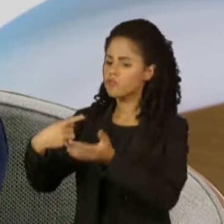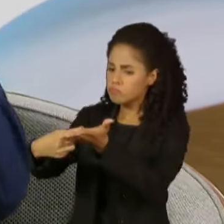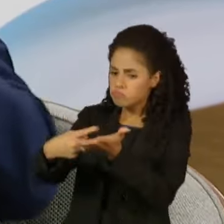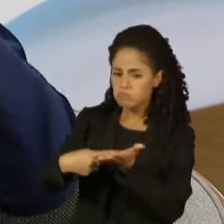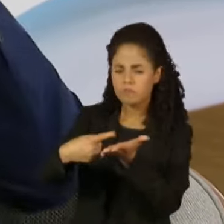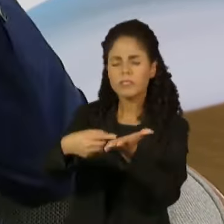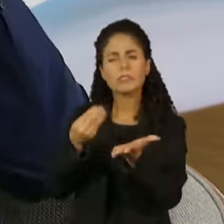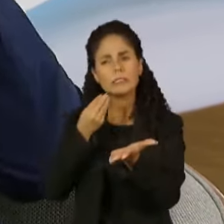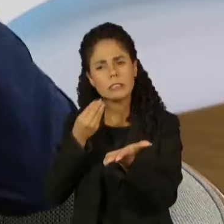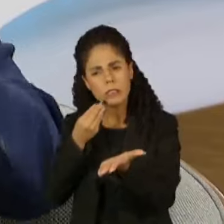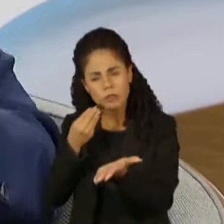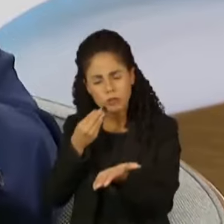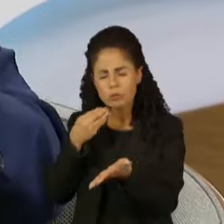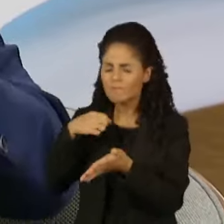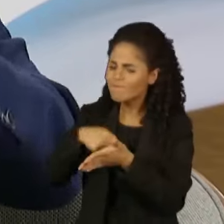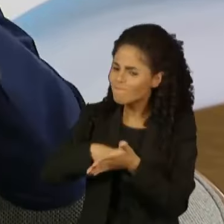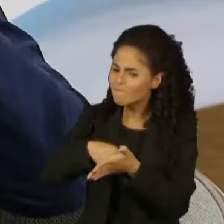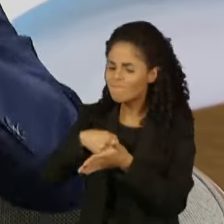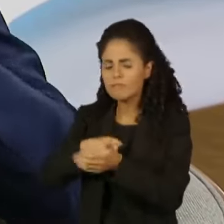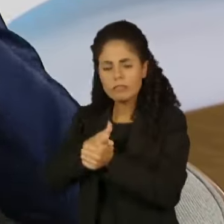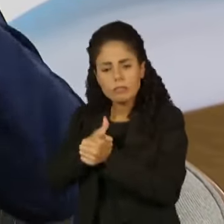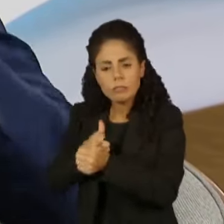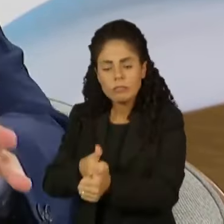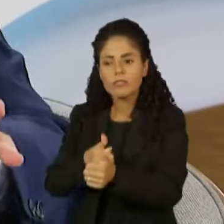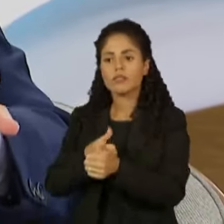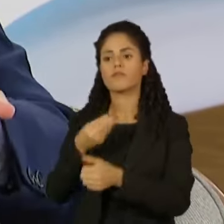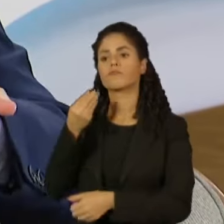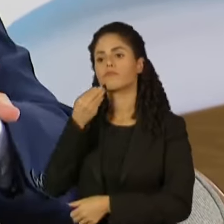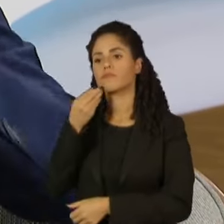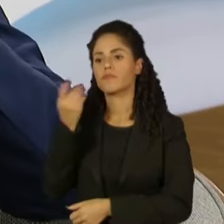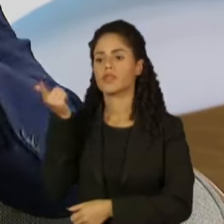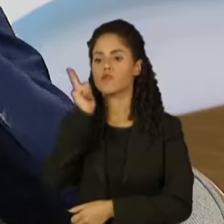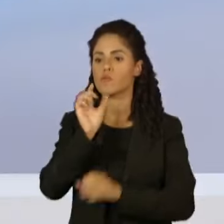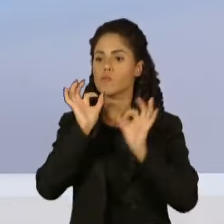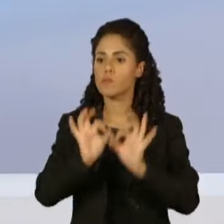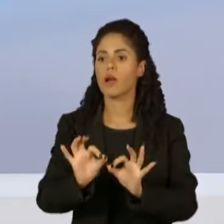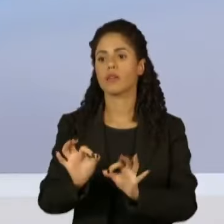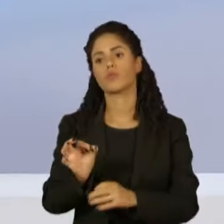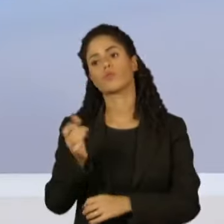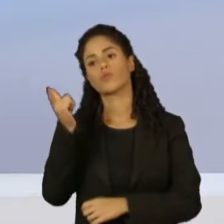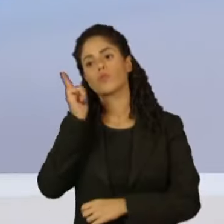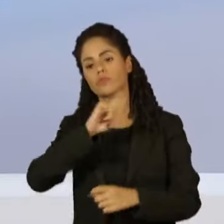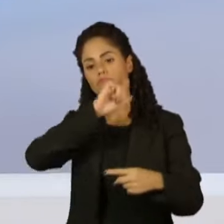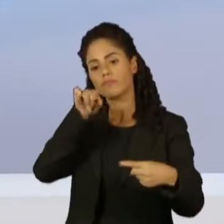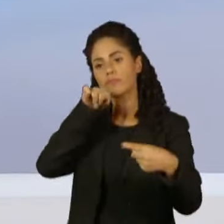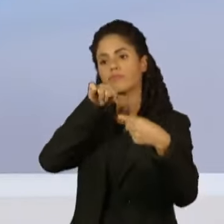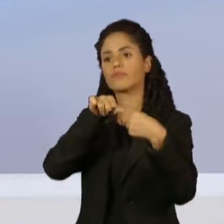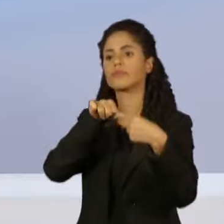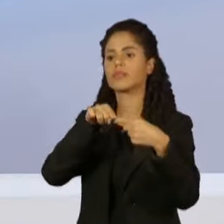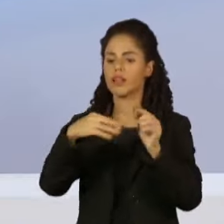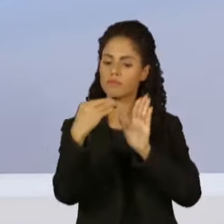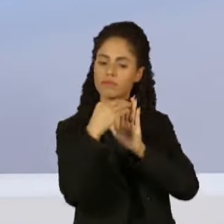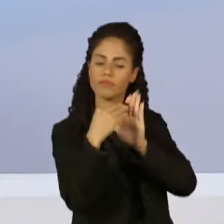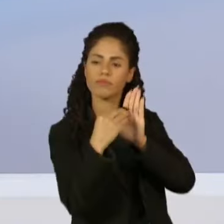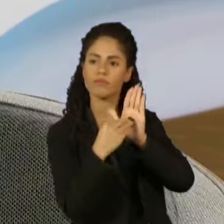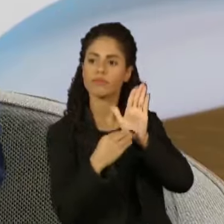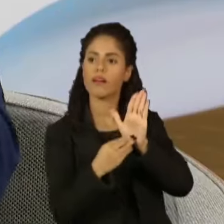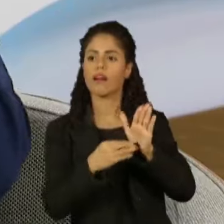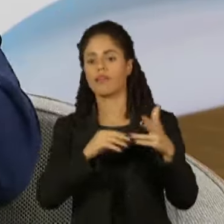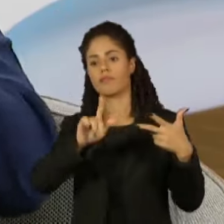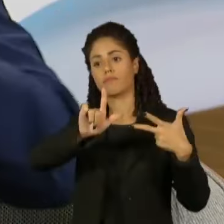o Congresso Nacional fizeram uma dupla que só marcou gols, só marcou gols nessa agenda legislativa